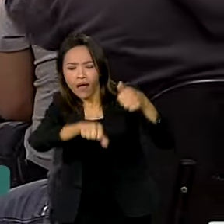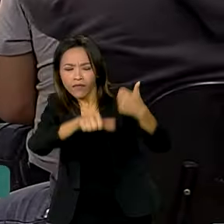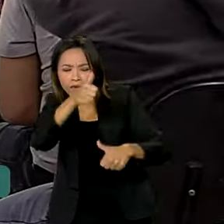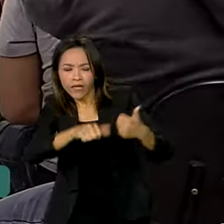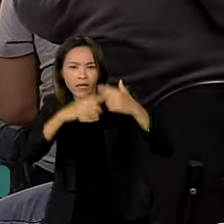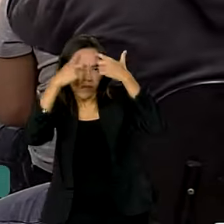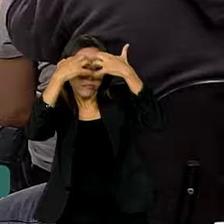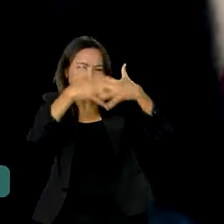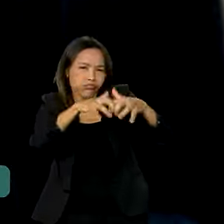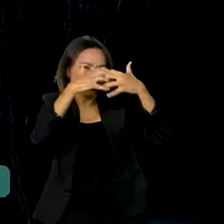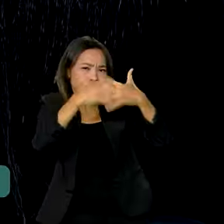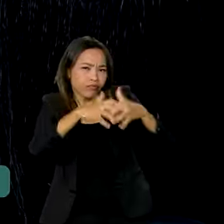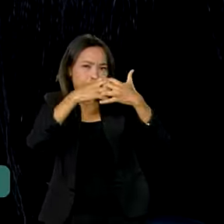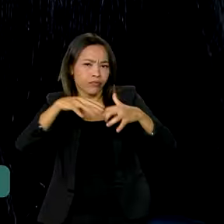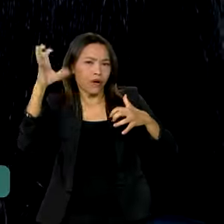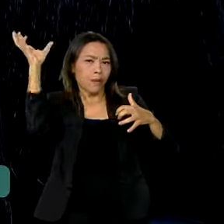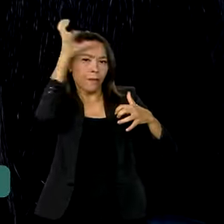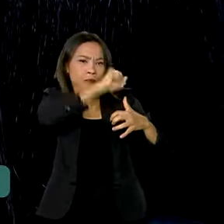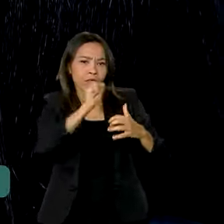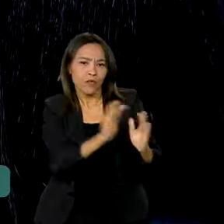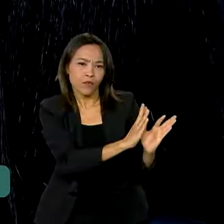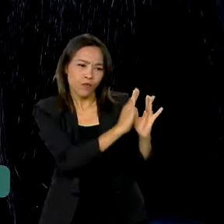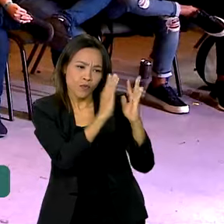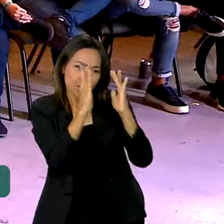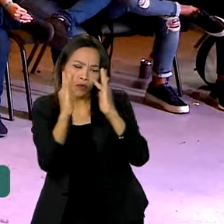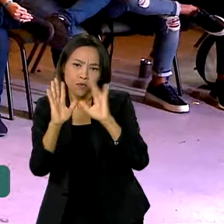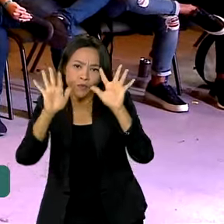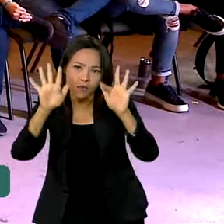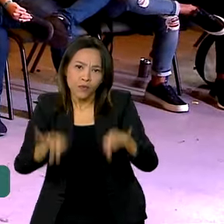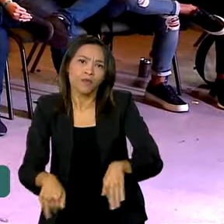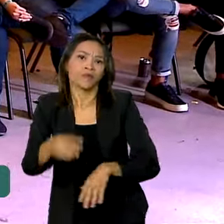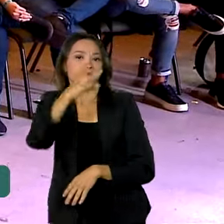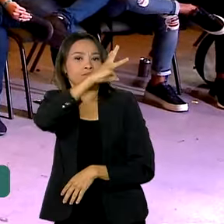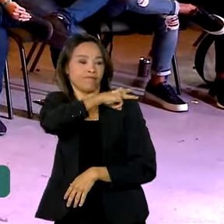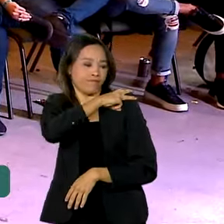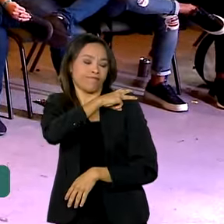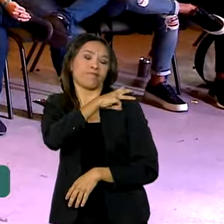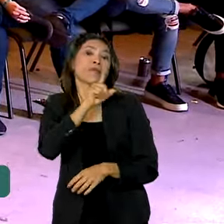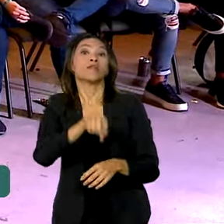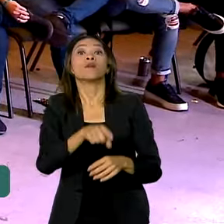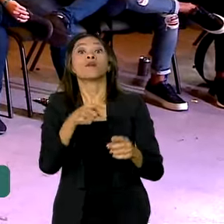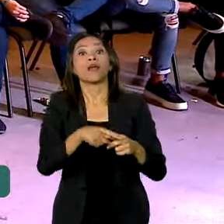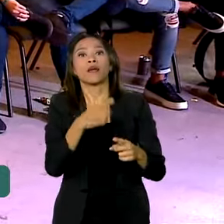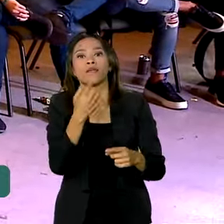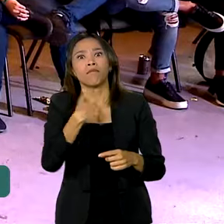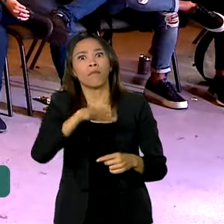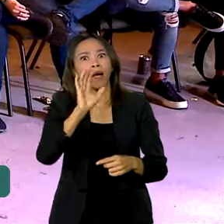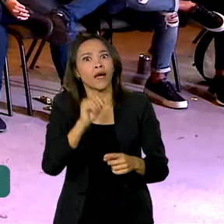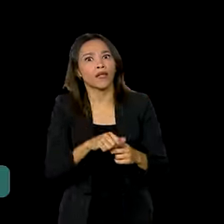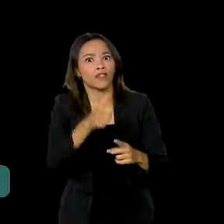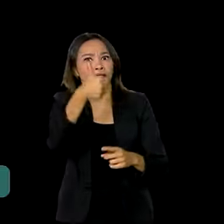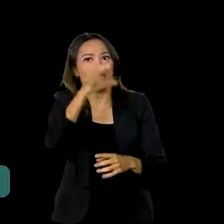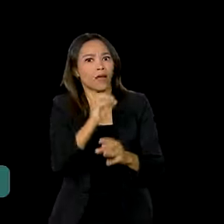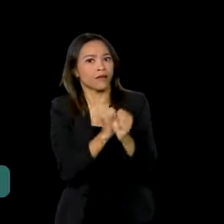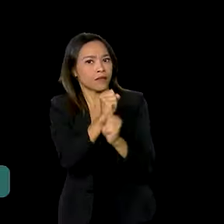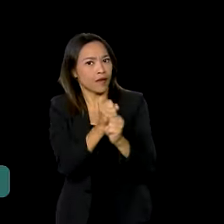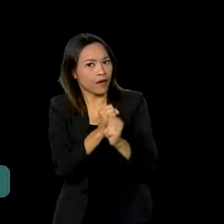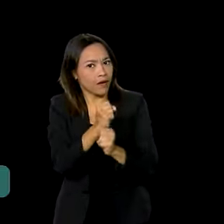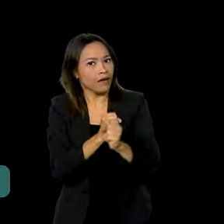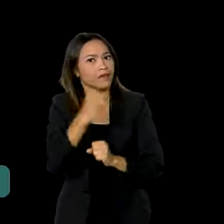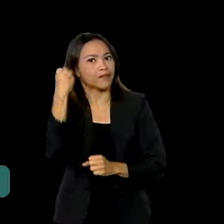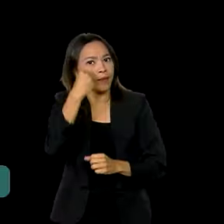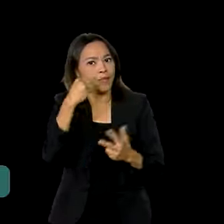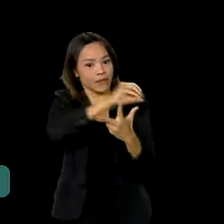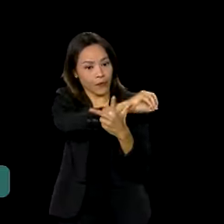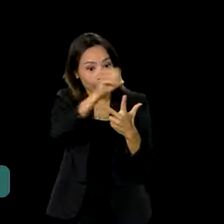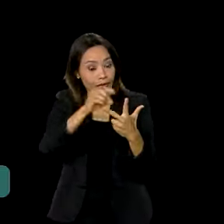escolar dos estudantes ao término da educação básica. Ao longo de mais de duas décadas, o Enem é a principal